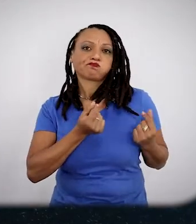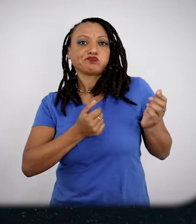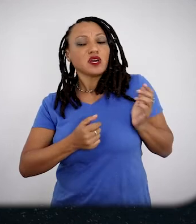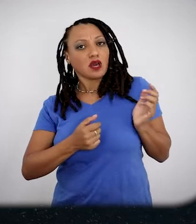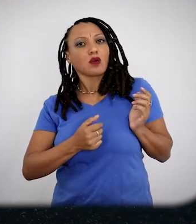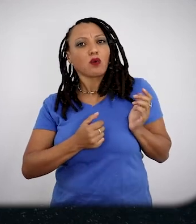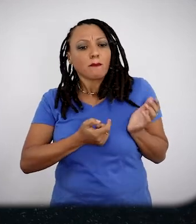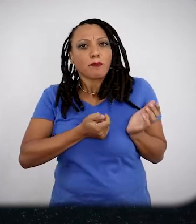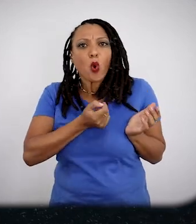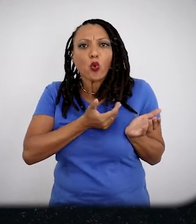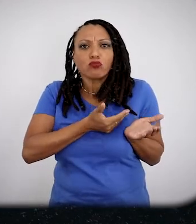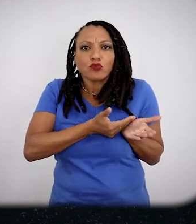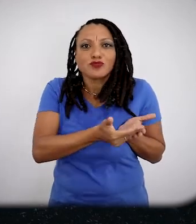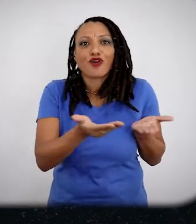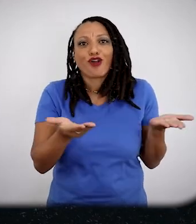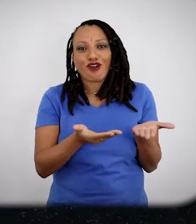população branca, ou seja,